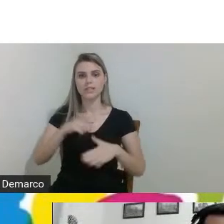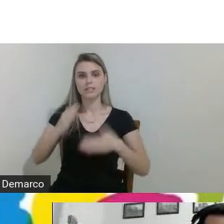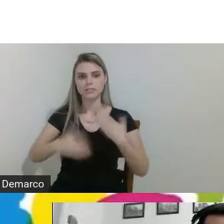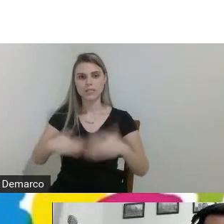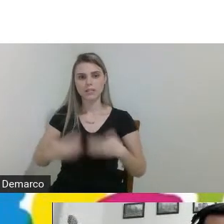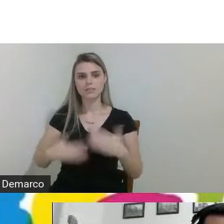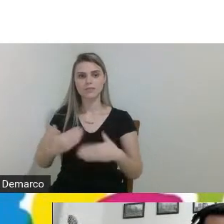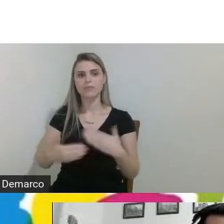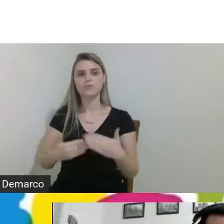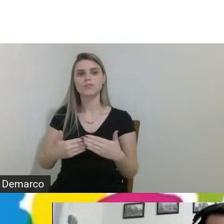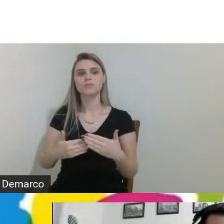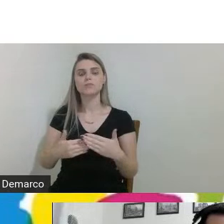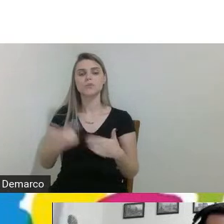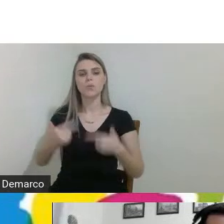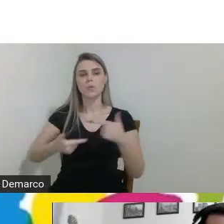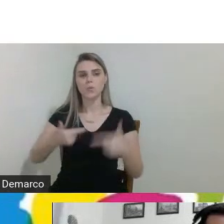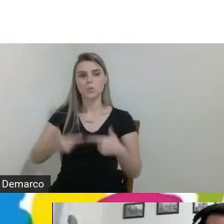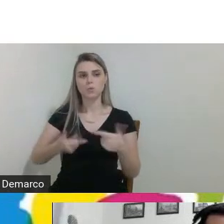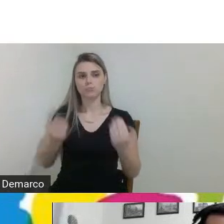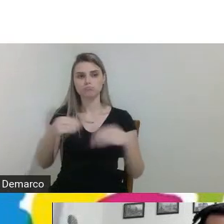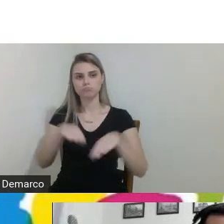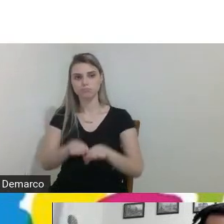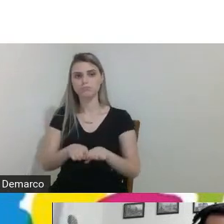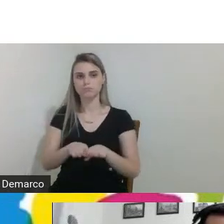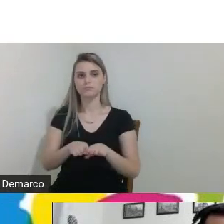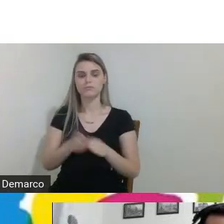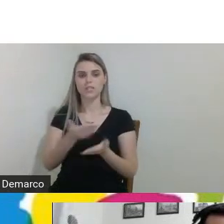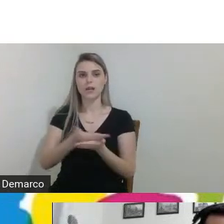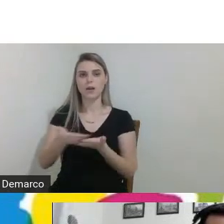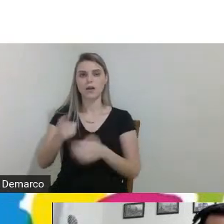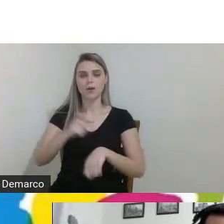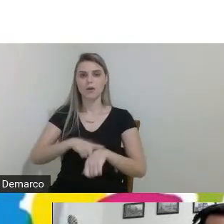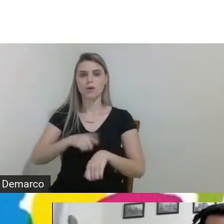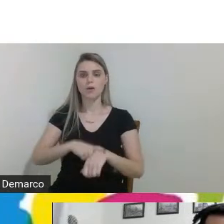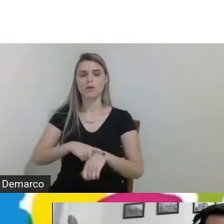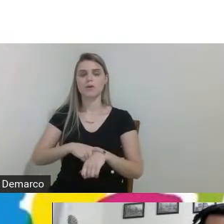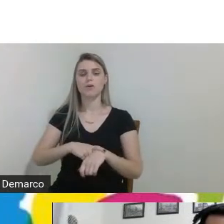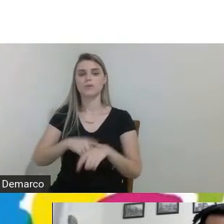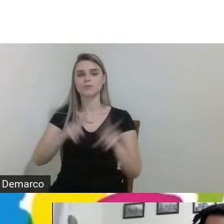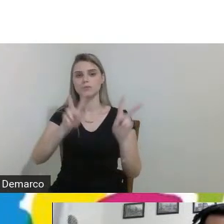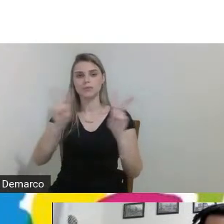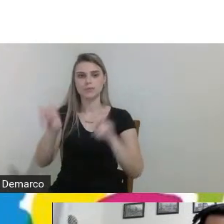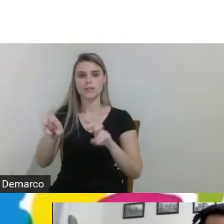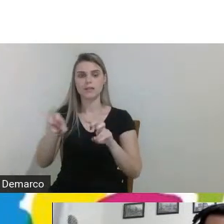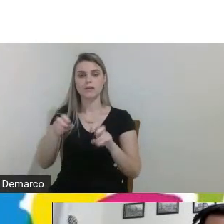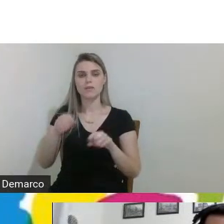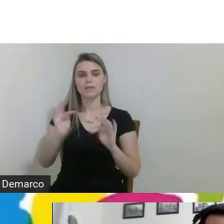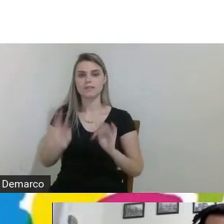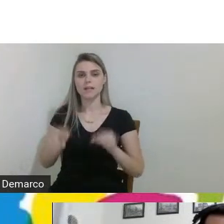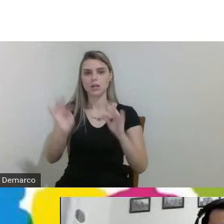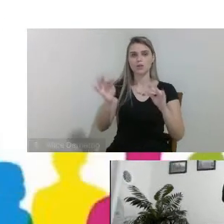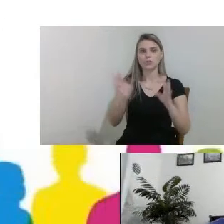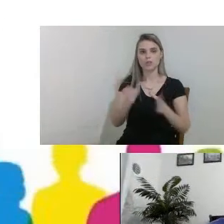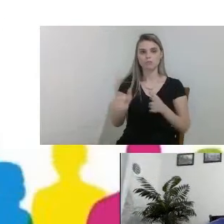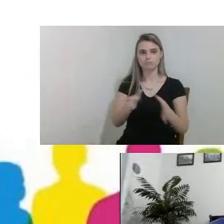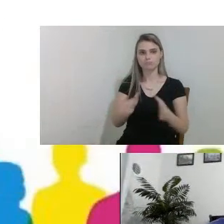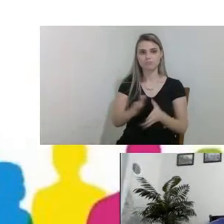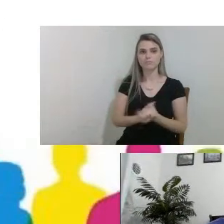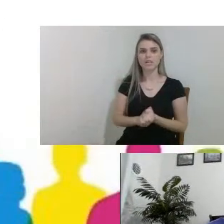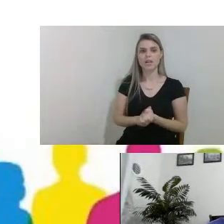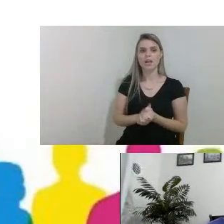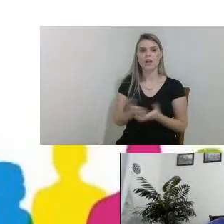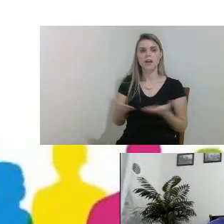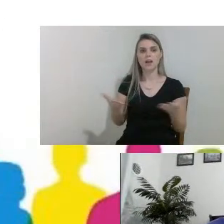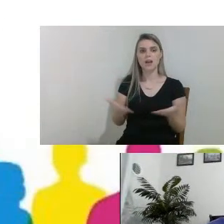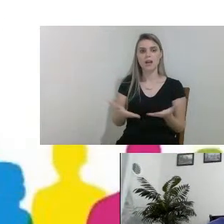os trabalhos integradores a partir do tema da tecnologia assistiva então eu vou passar a palavra